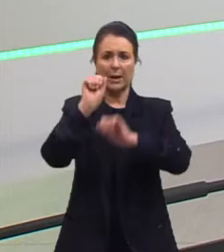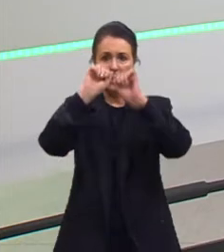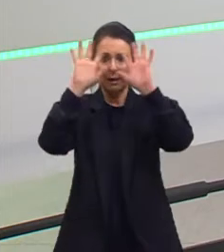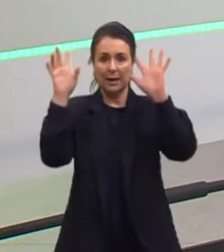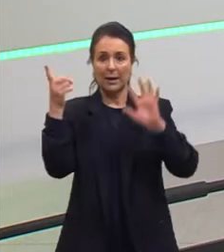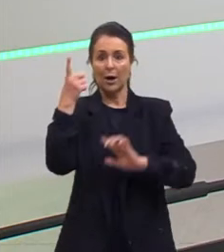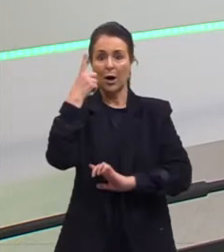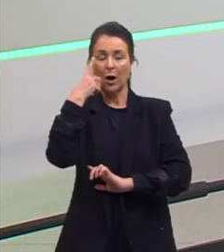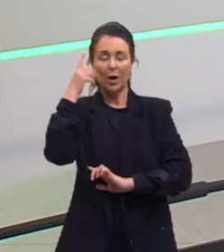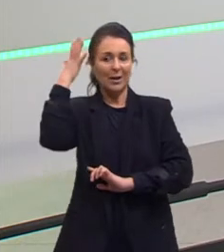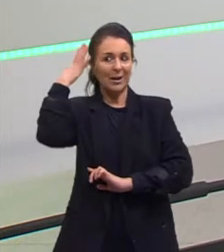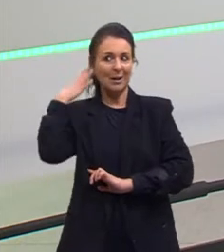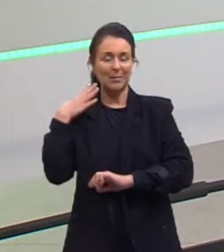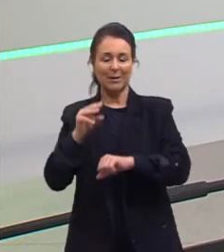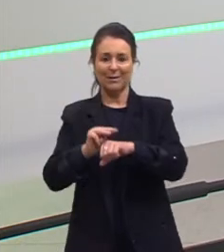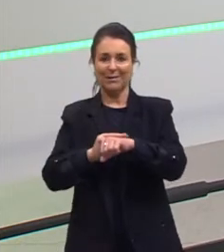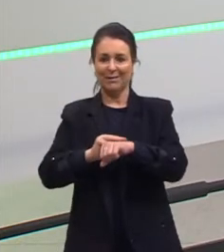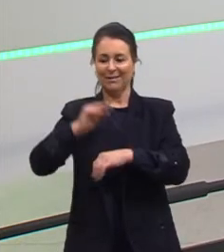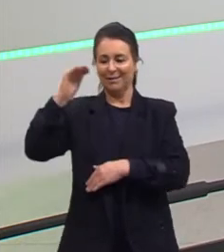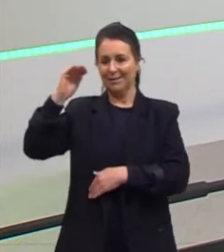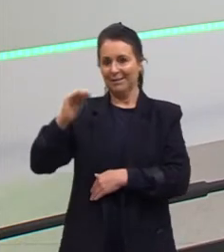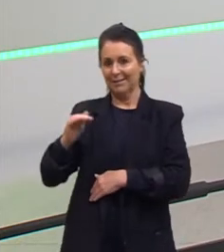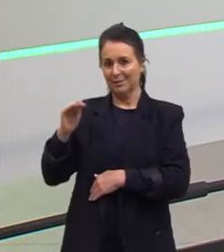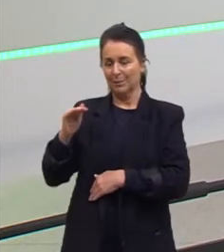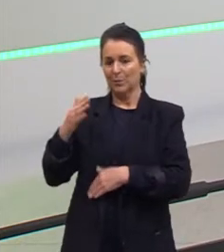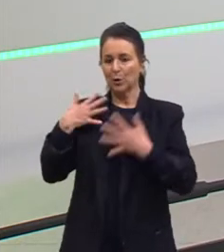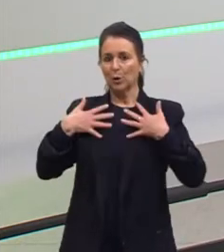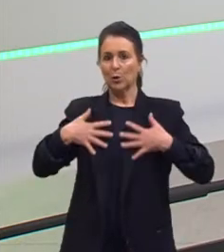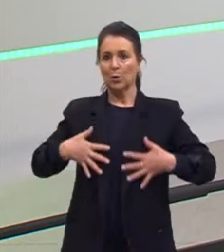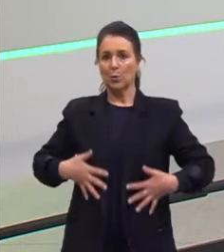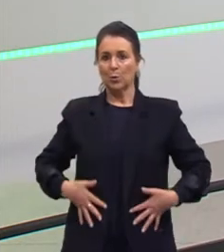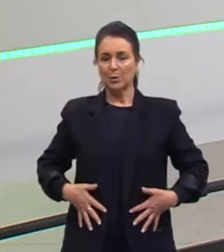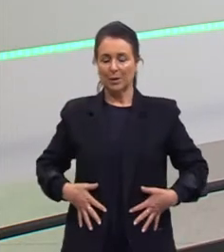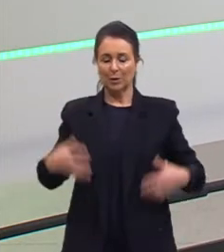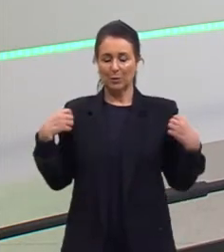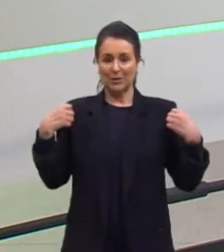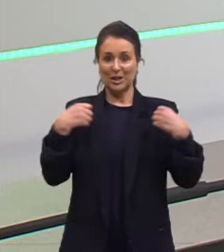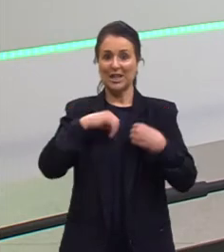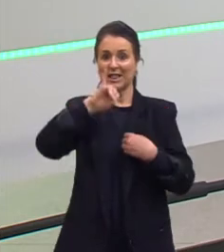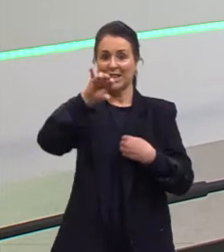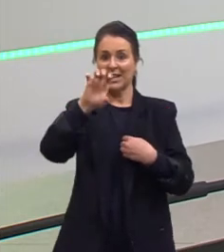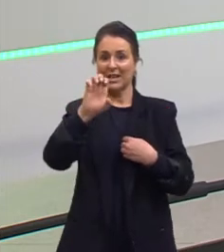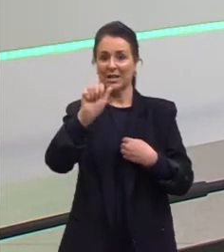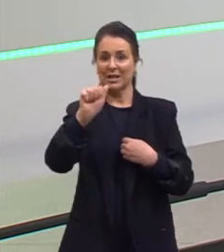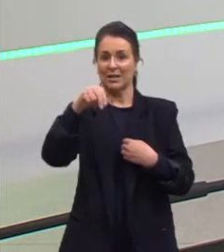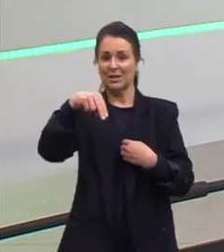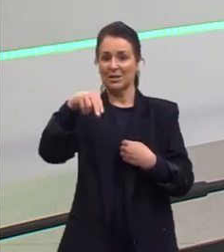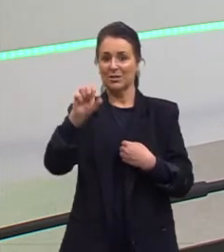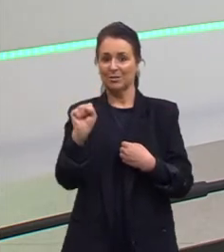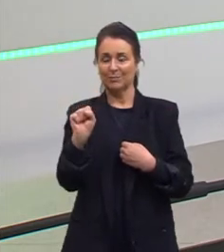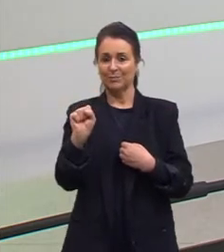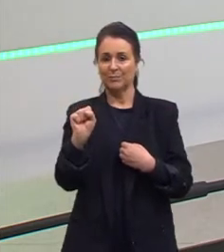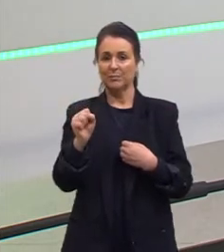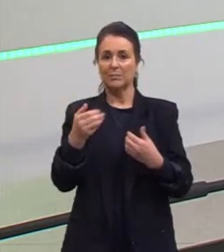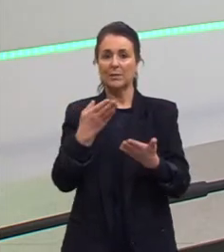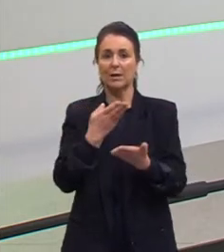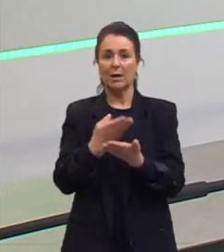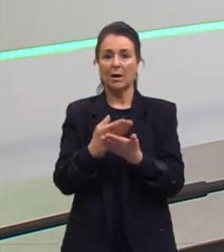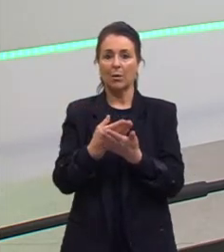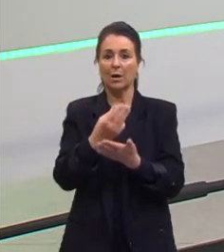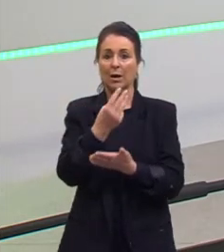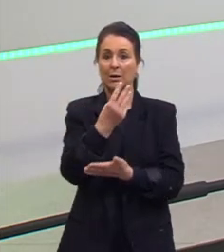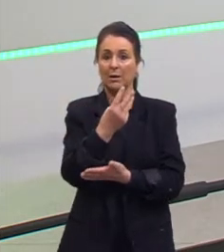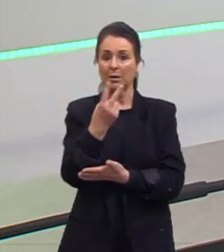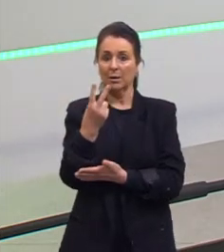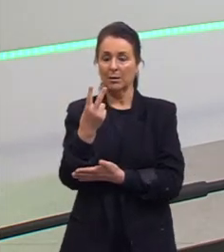cabelos castanhos e estatura baixa e estou vestindo uma jaqueta jeans. Agora nós vamos ver a aula 32